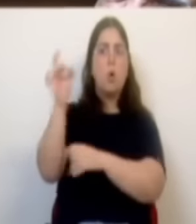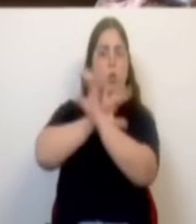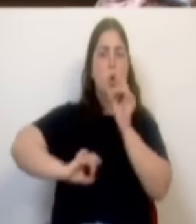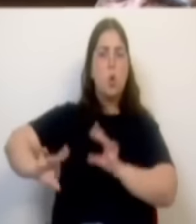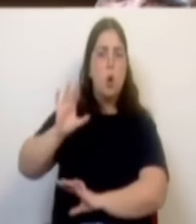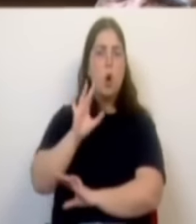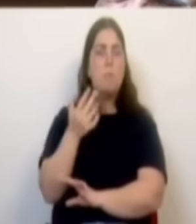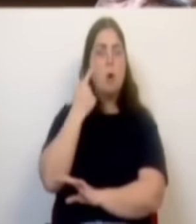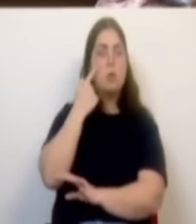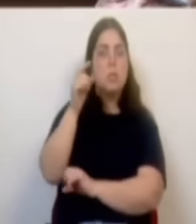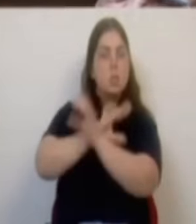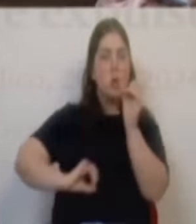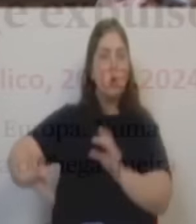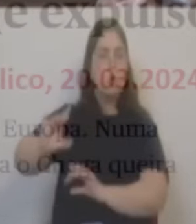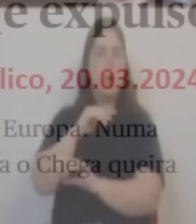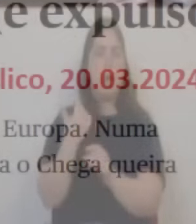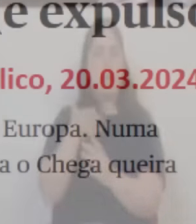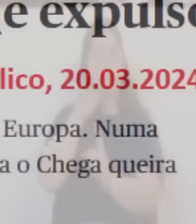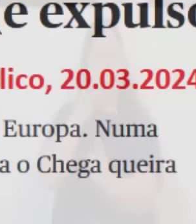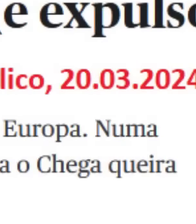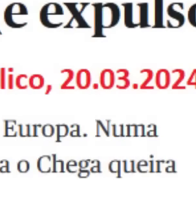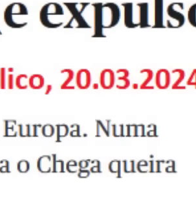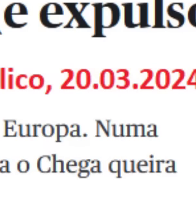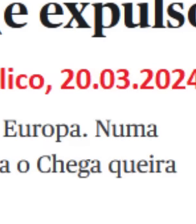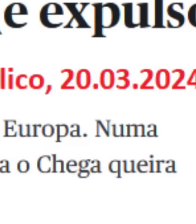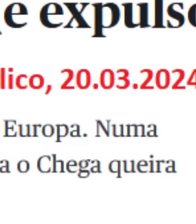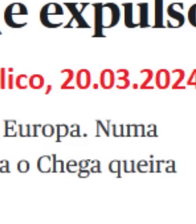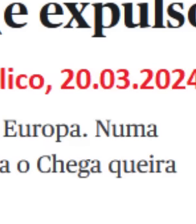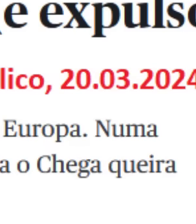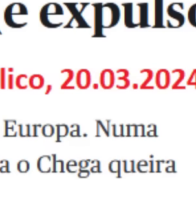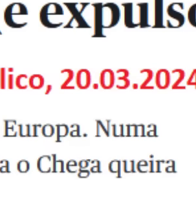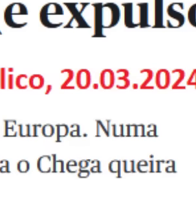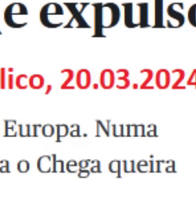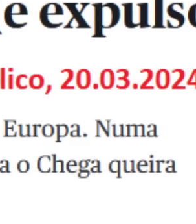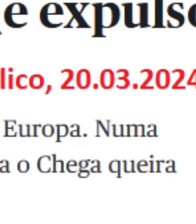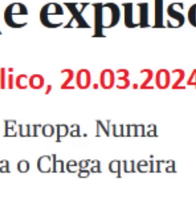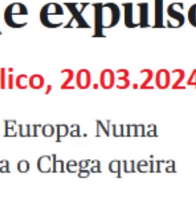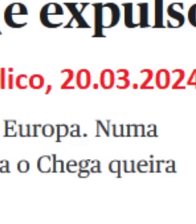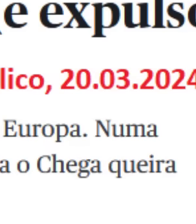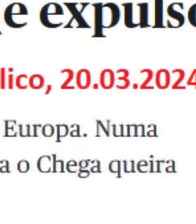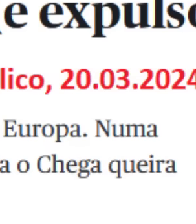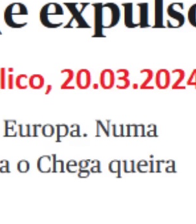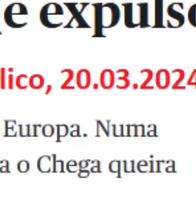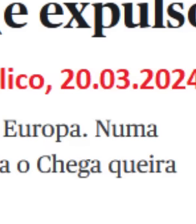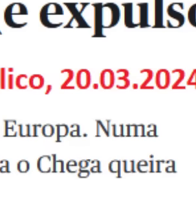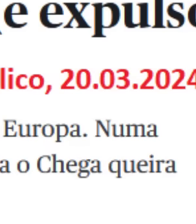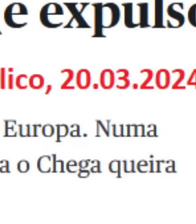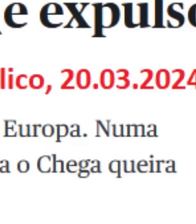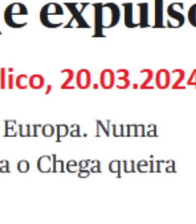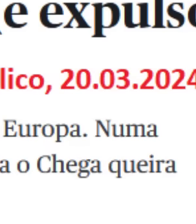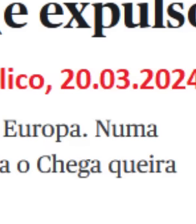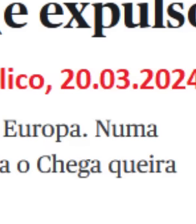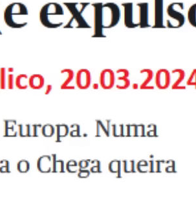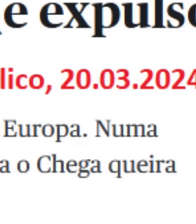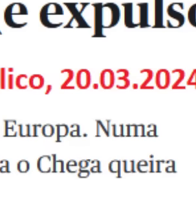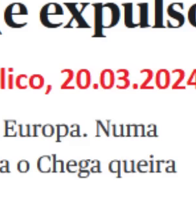por toda a Europa e que o Sr. tenha, de uma forma infame, vindo aqui levantar essas suspeitas. Lamento imenso. Não